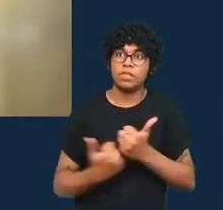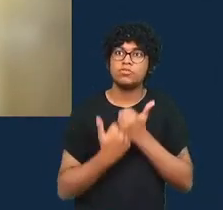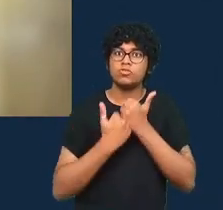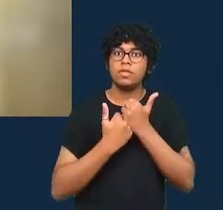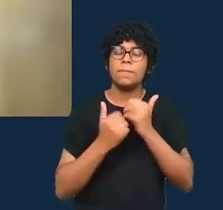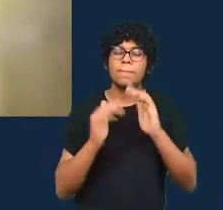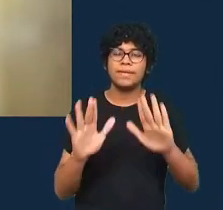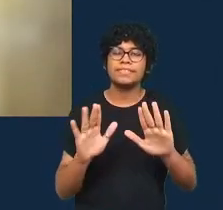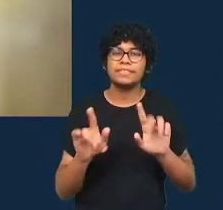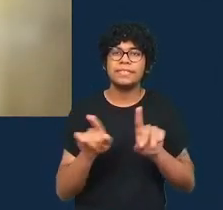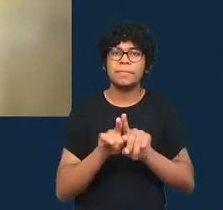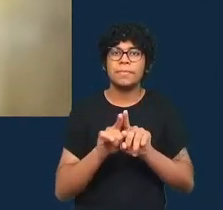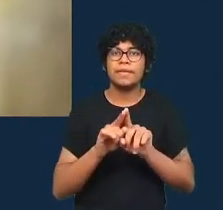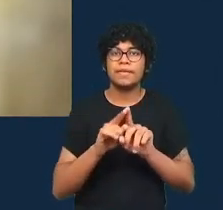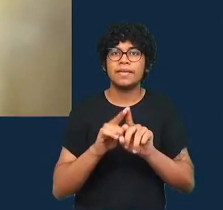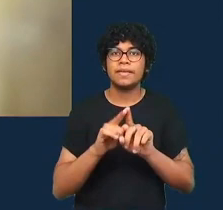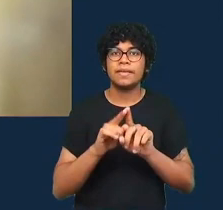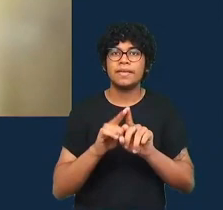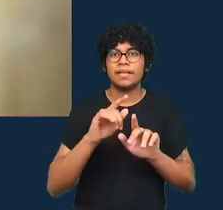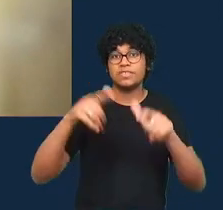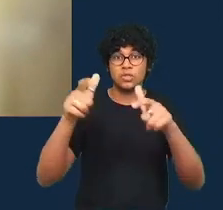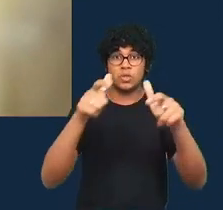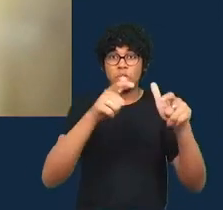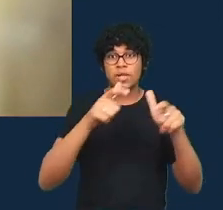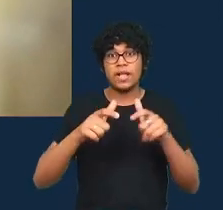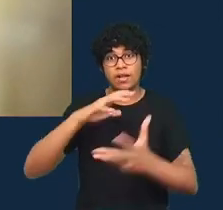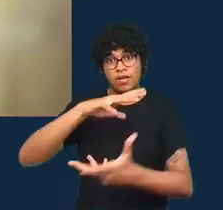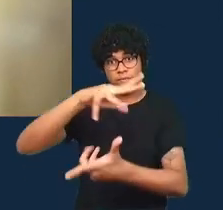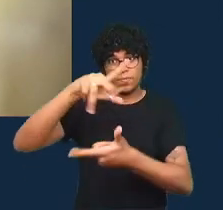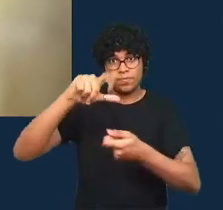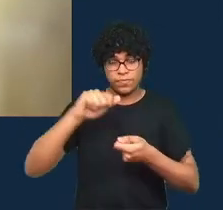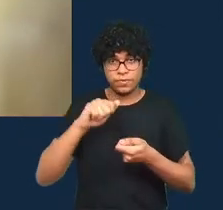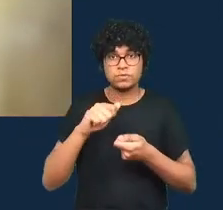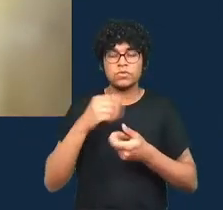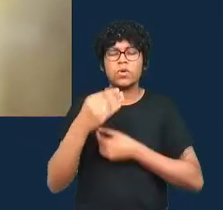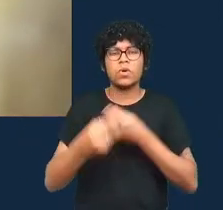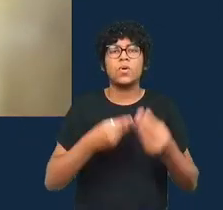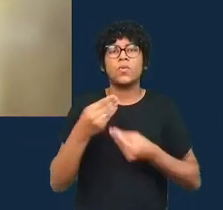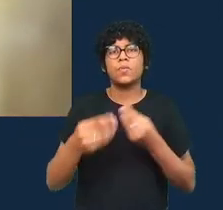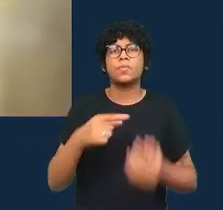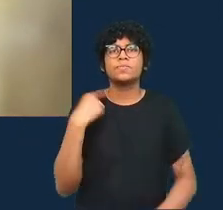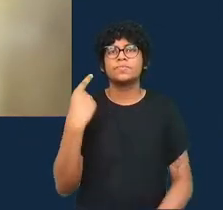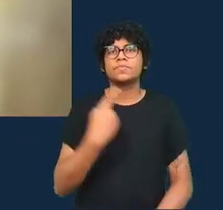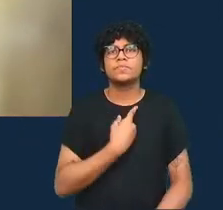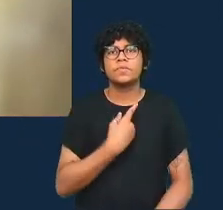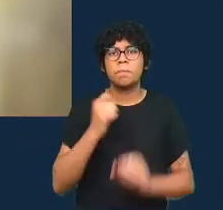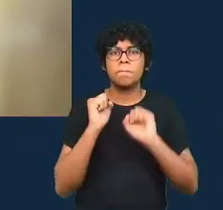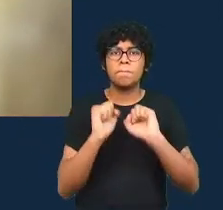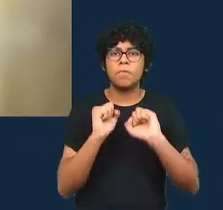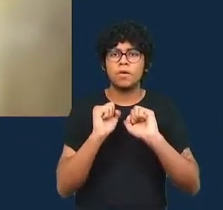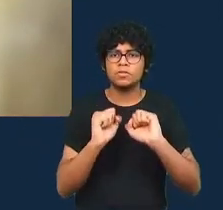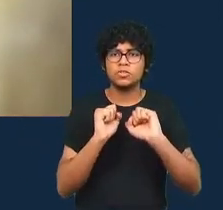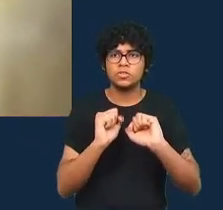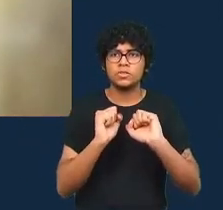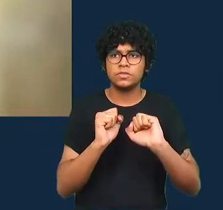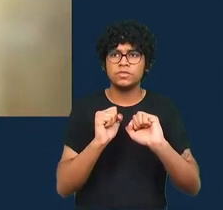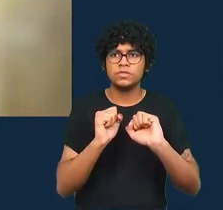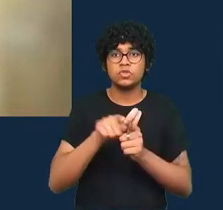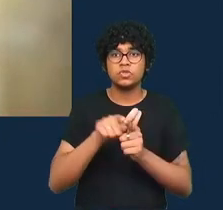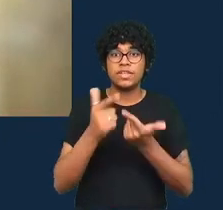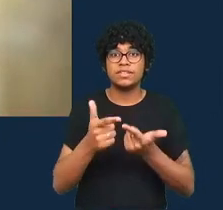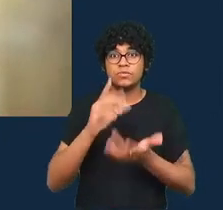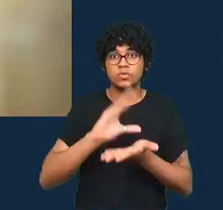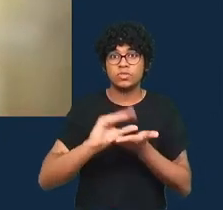em muitos lugares do mundo a questão é como nós podemos fazer o jornalismo de dados